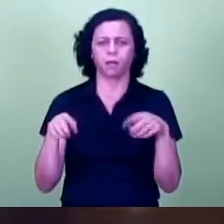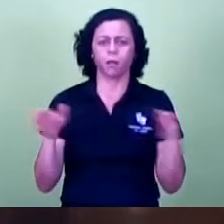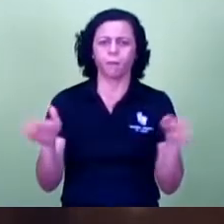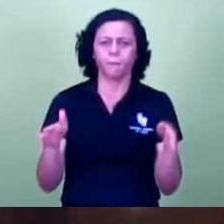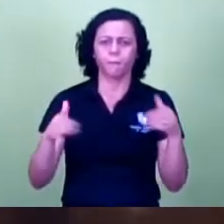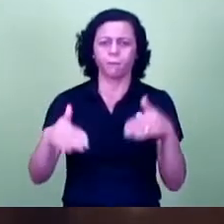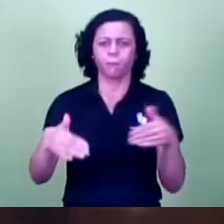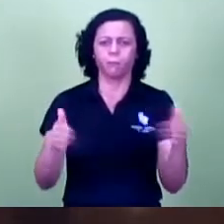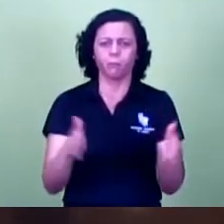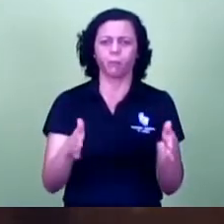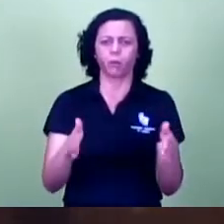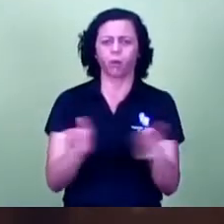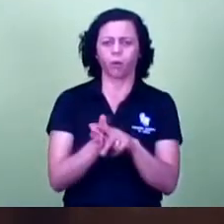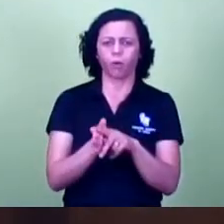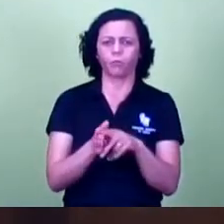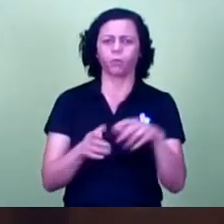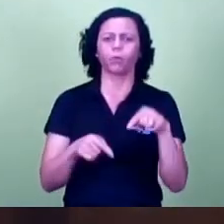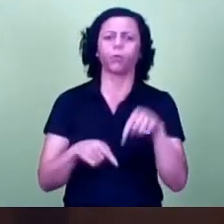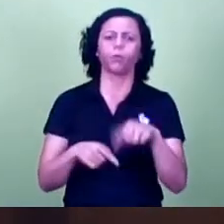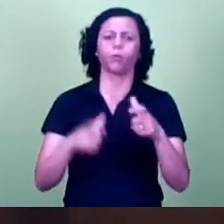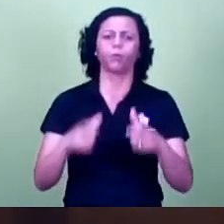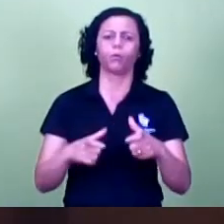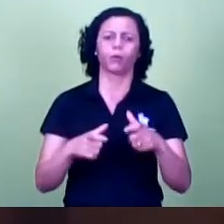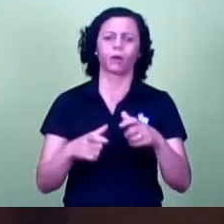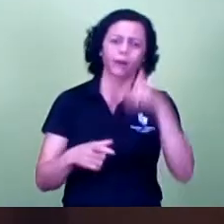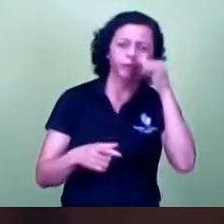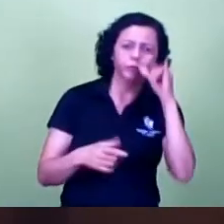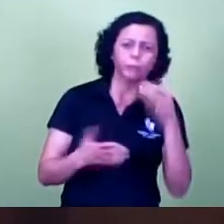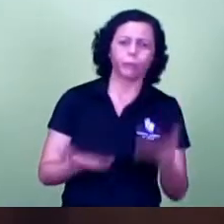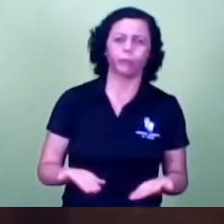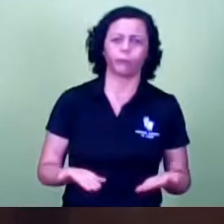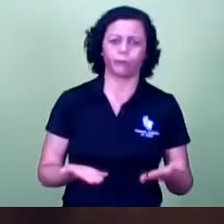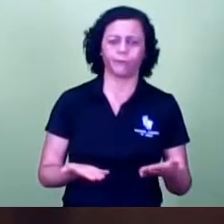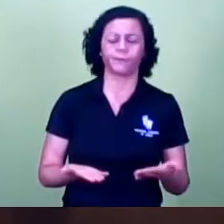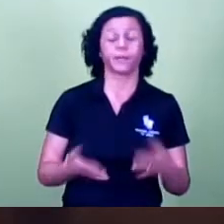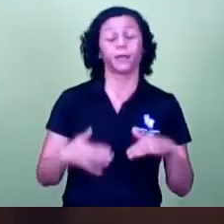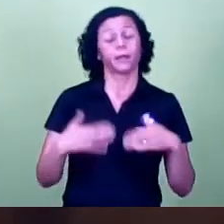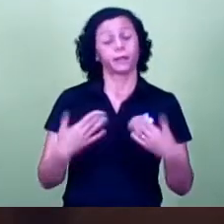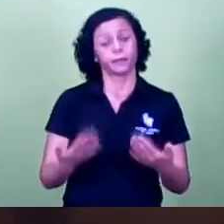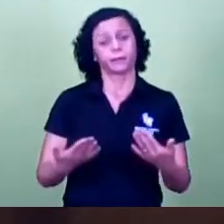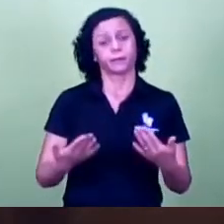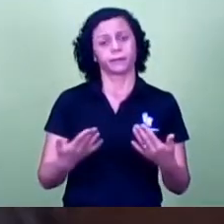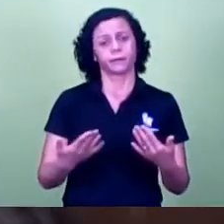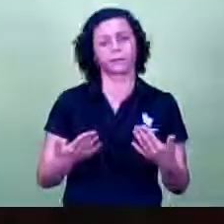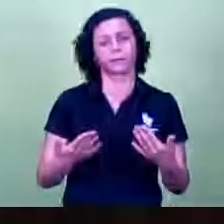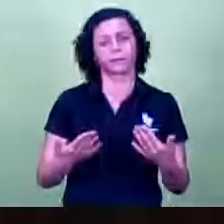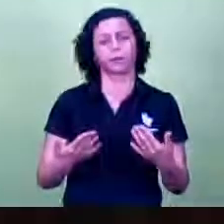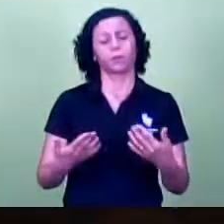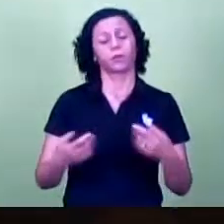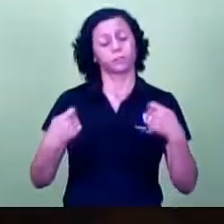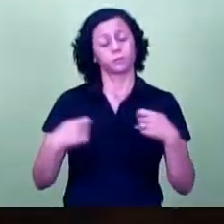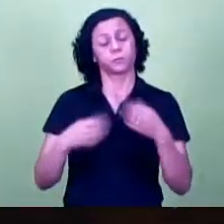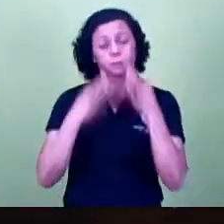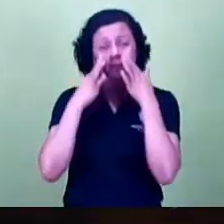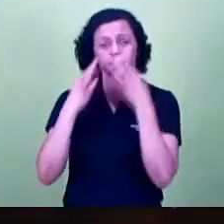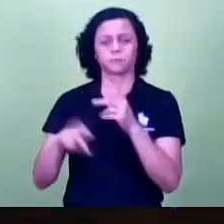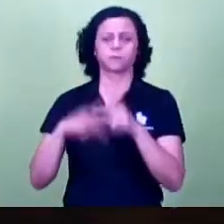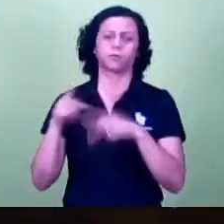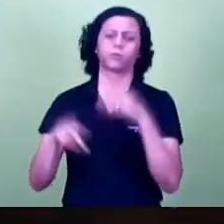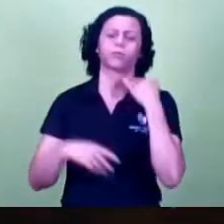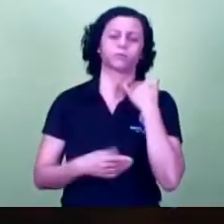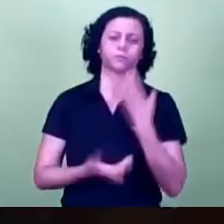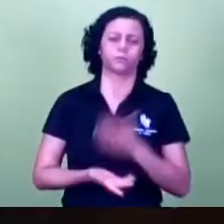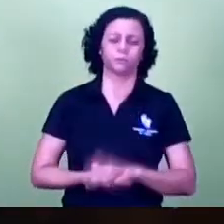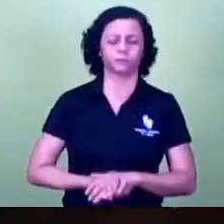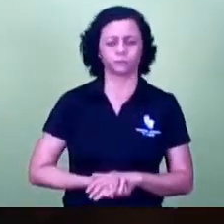cumprido a risca seu mandato. Tenho dó do povo de juiz de fora nesse momento, seu presidente. Muito obrigado. Pela ordem, seu presidente. Pela ordem,